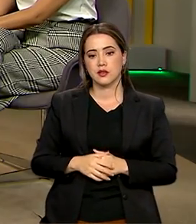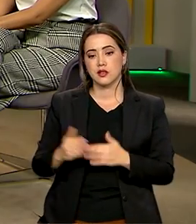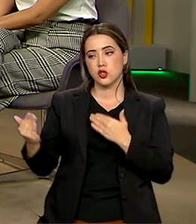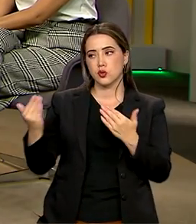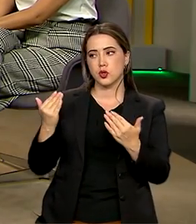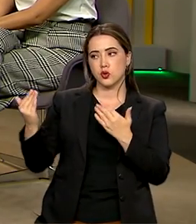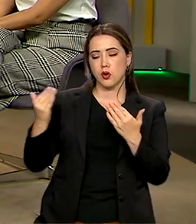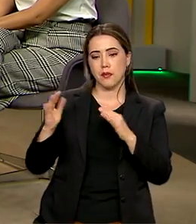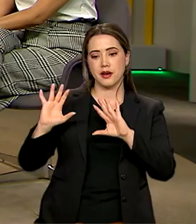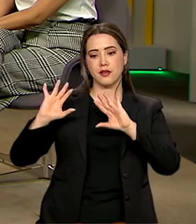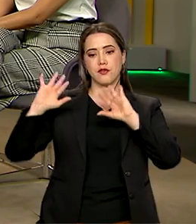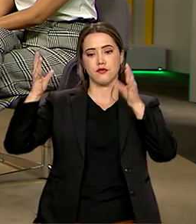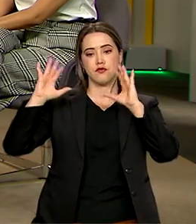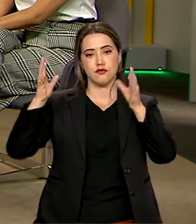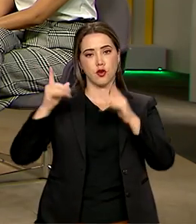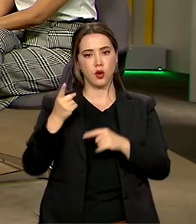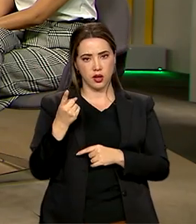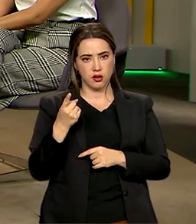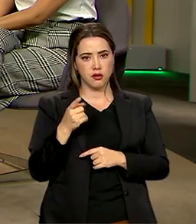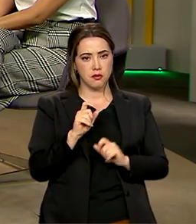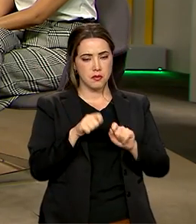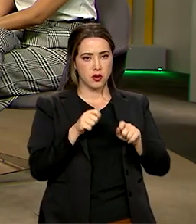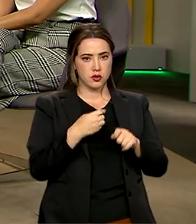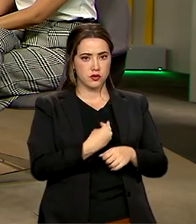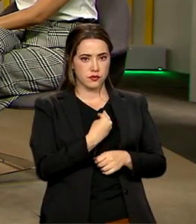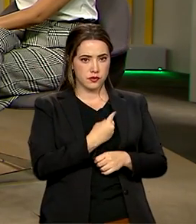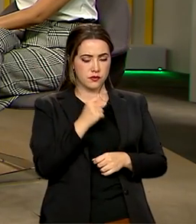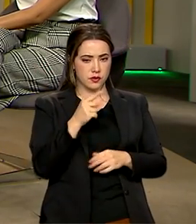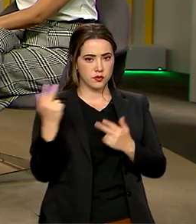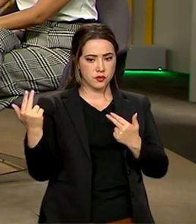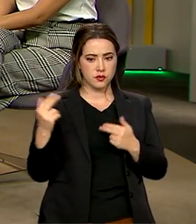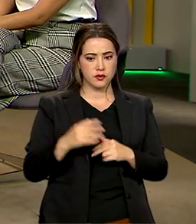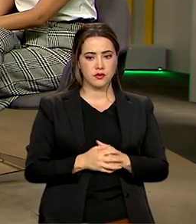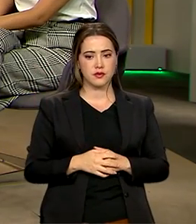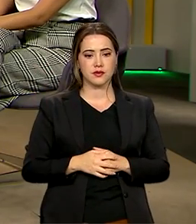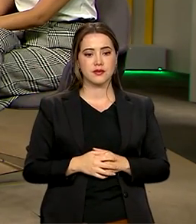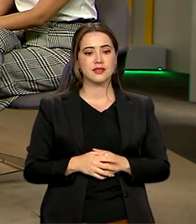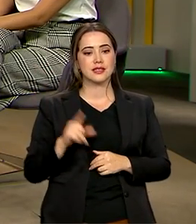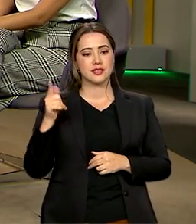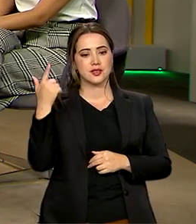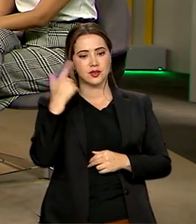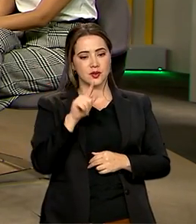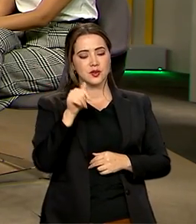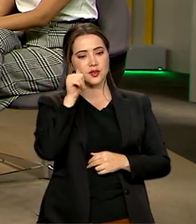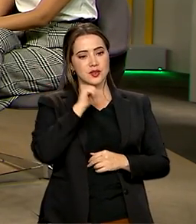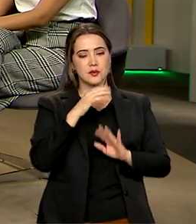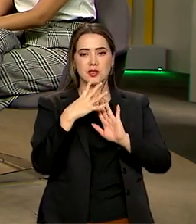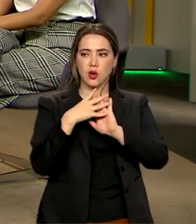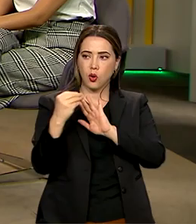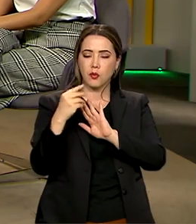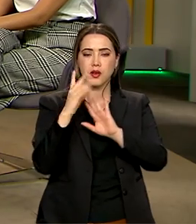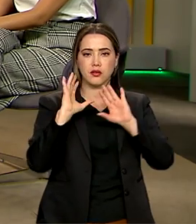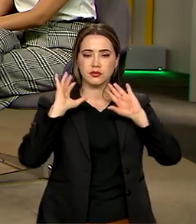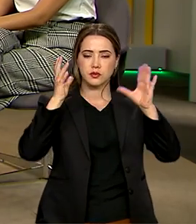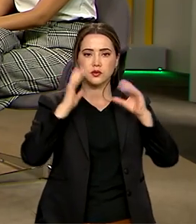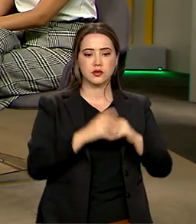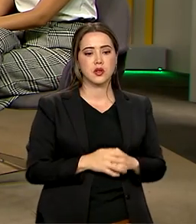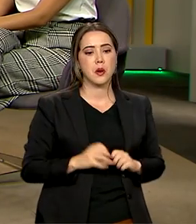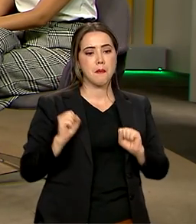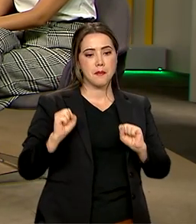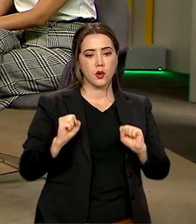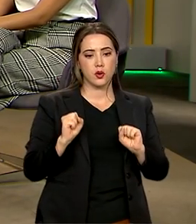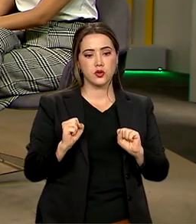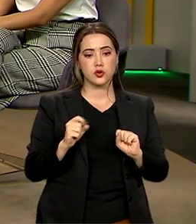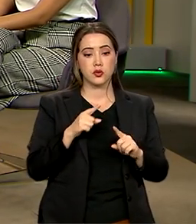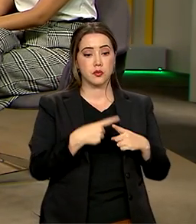o vôlei, que foi sua carreira toda, né? Pode. E viveu isso no vôlei. Inspirou as meninas a jogarem vôlei, né? Pode, porque o vôlei começou com o